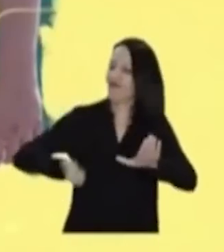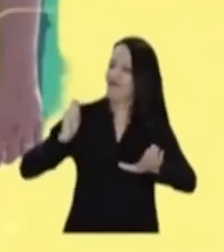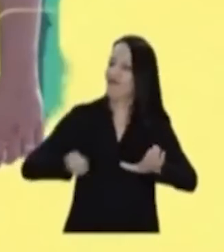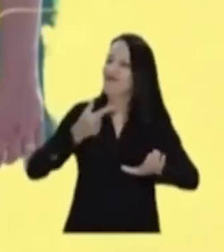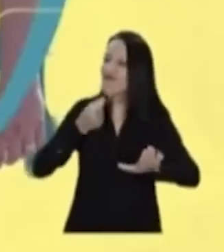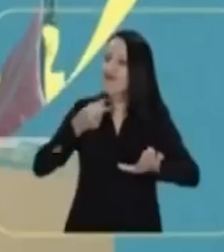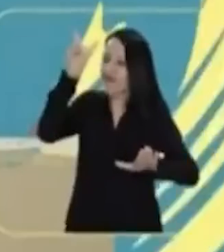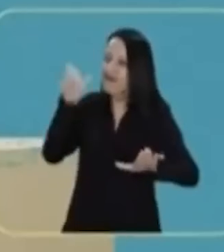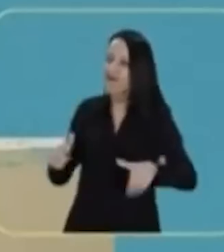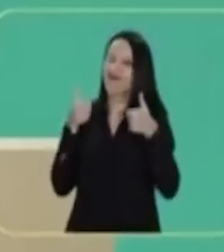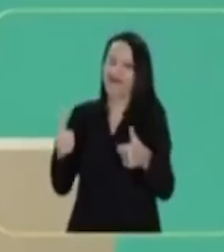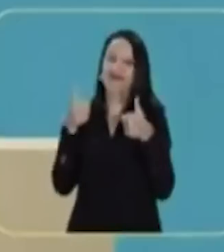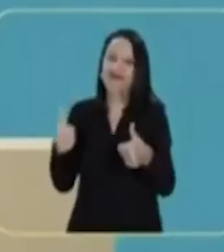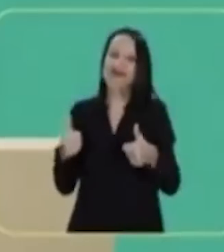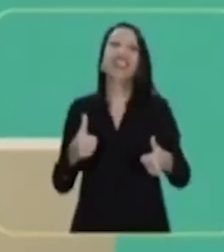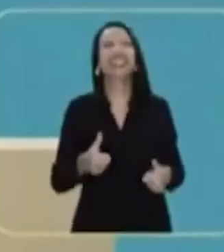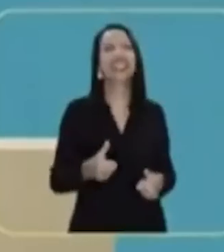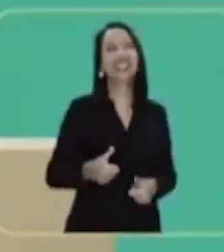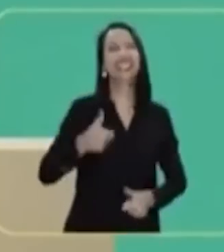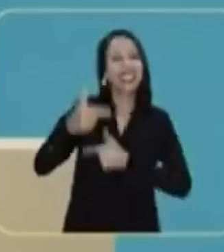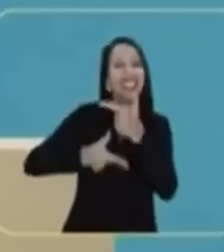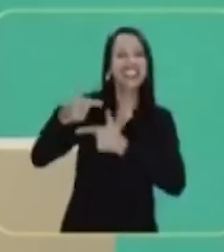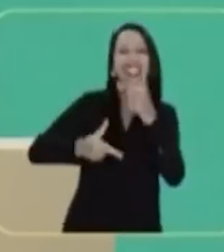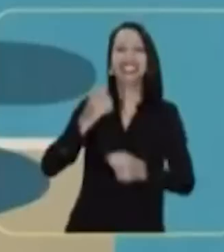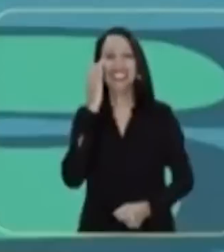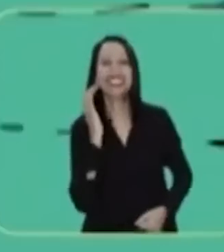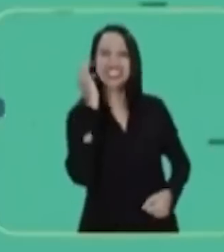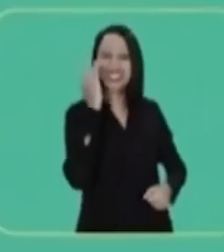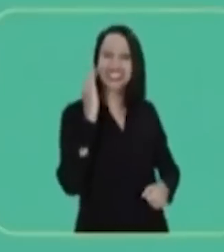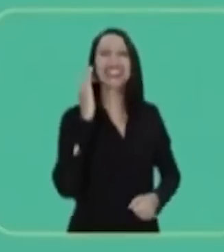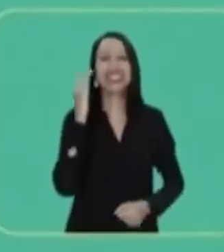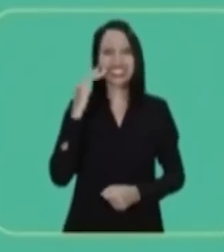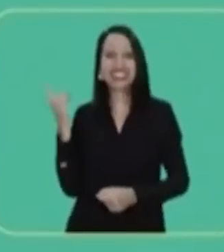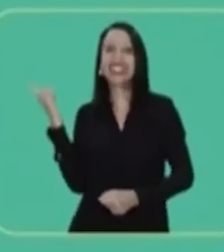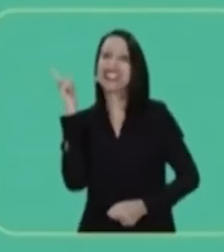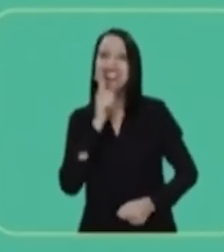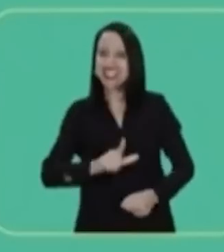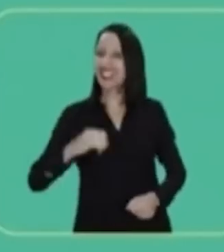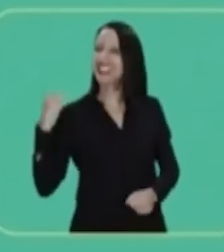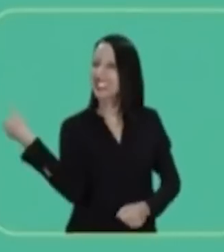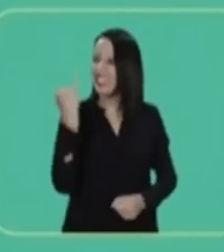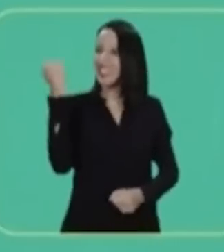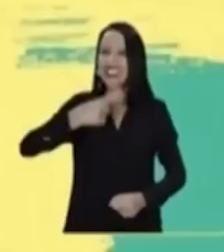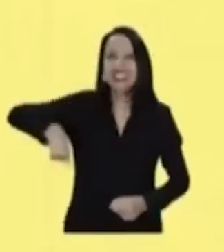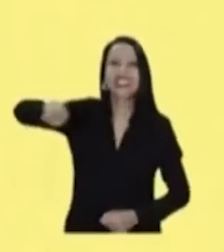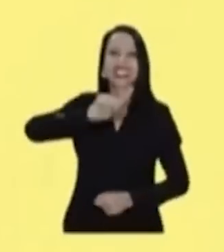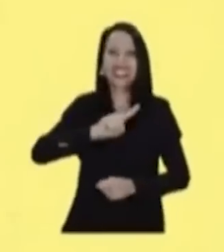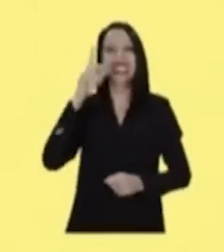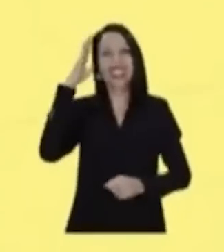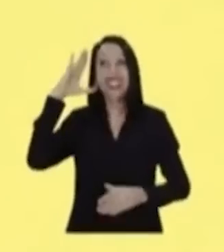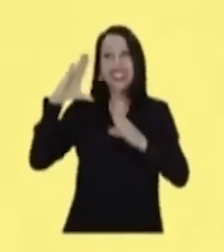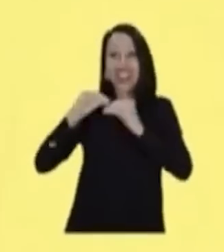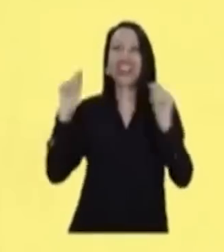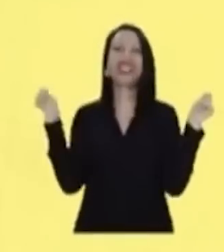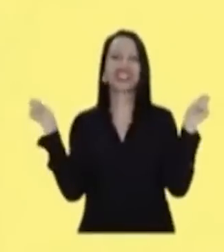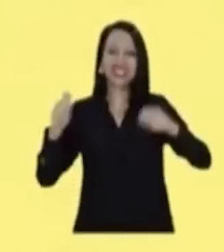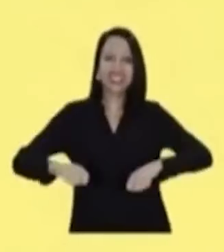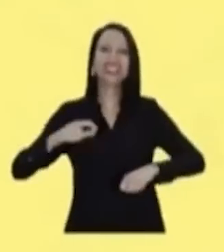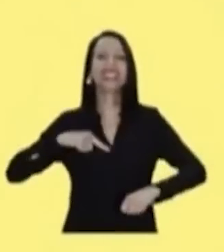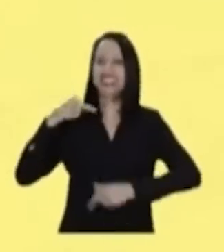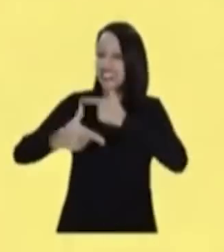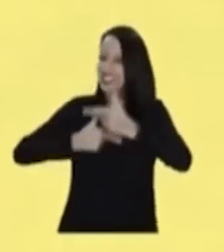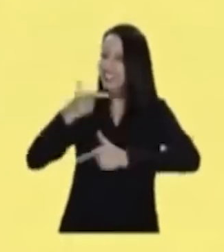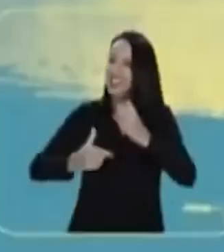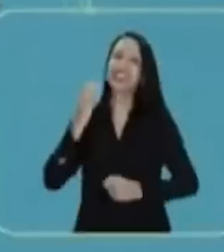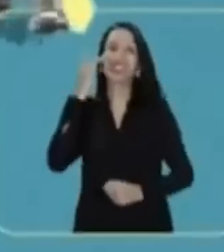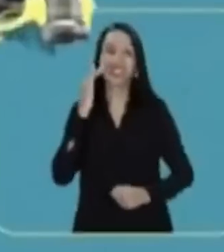Tarcísio. Cabrapão esse aí, hein? O trabalho do Tarcísio foi muito importante, agora dá pra